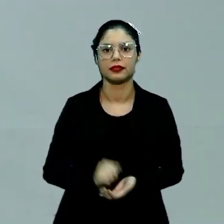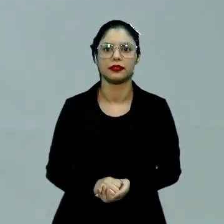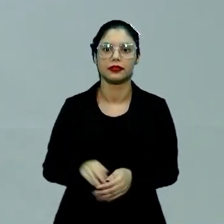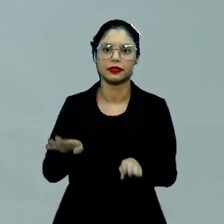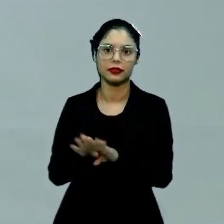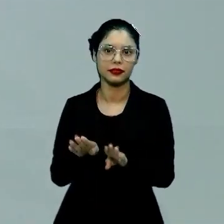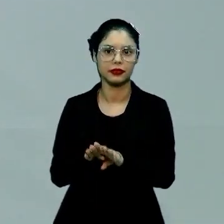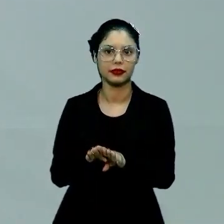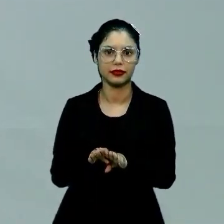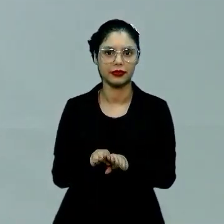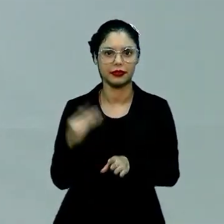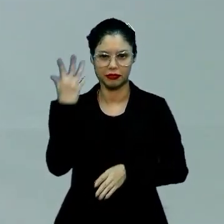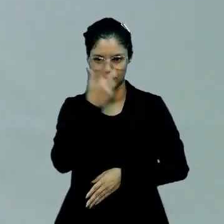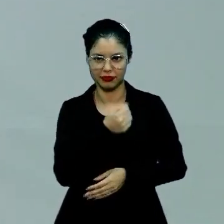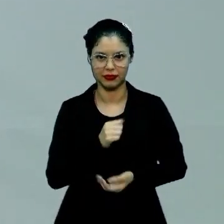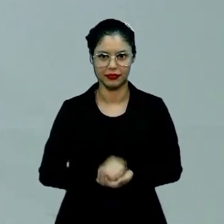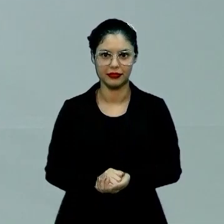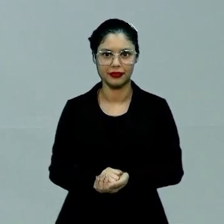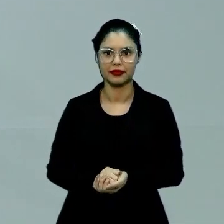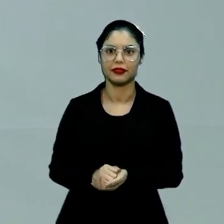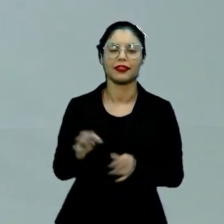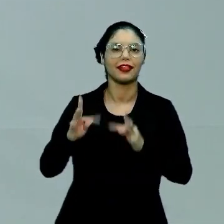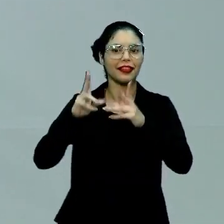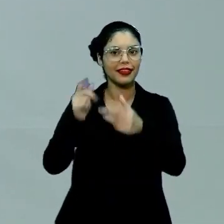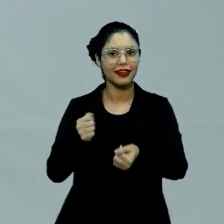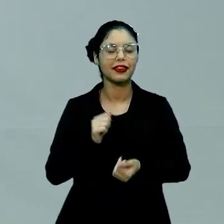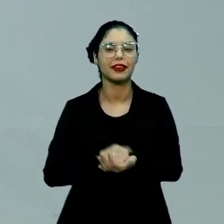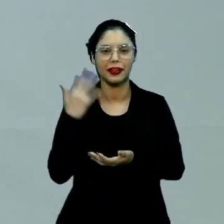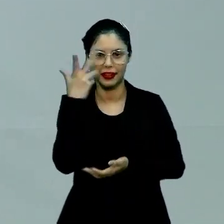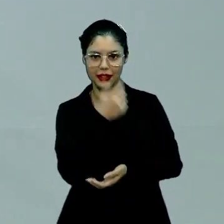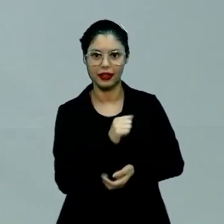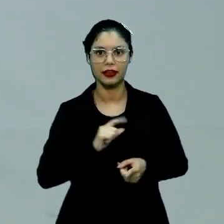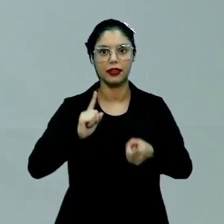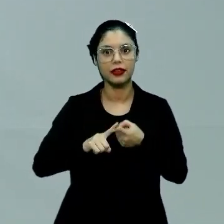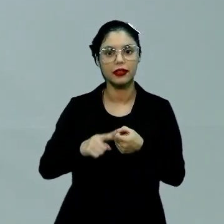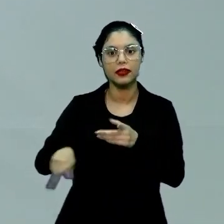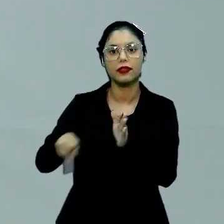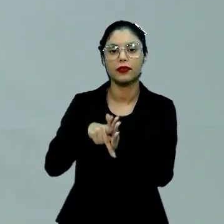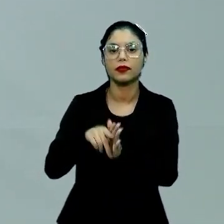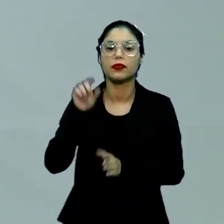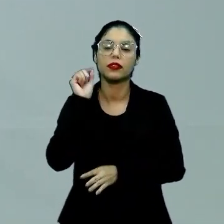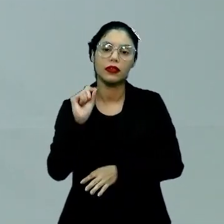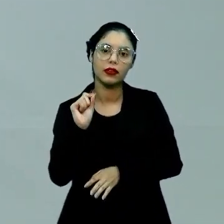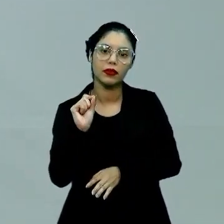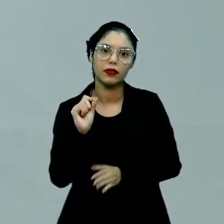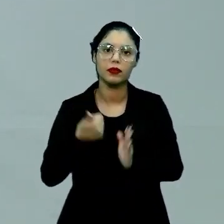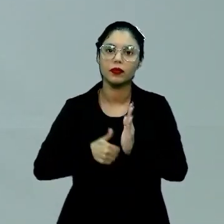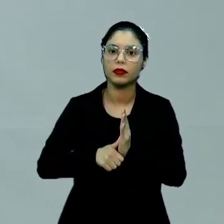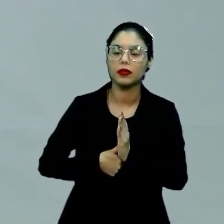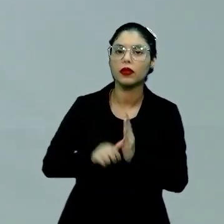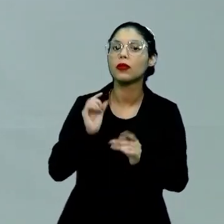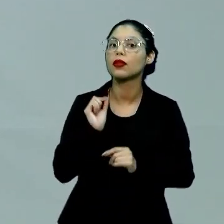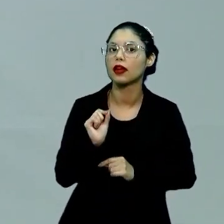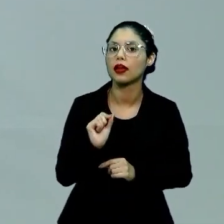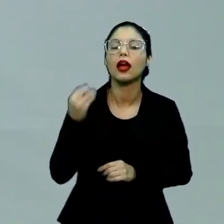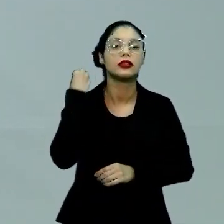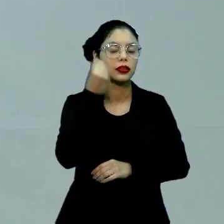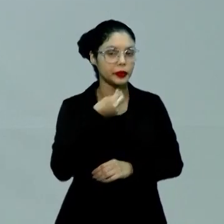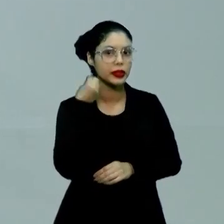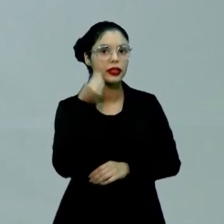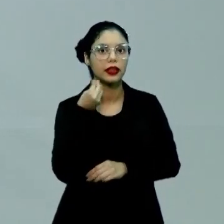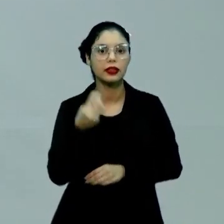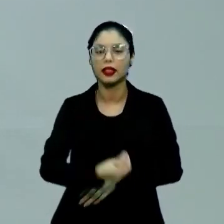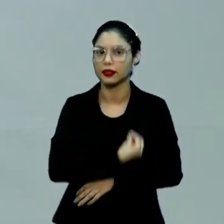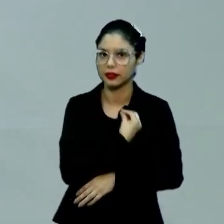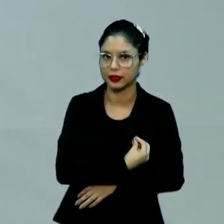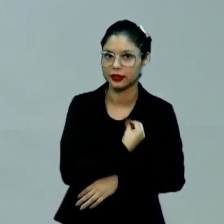proeza. Bonito, né? Até nem eu acredito que eu se falei tudo isso. Mas presta atenção. É justamente isso. O que é que me identifica? As experiências que eu